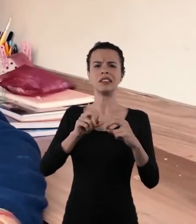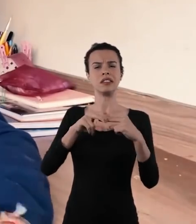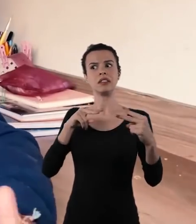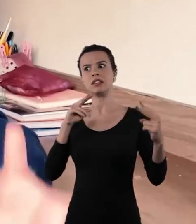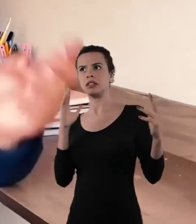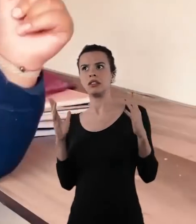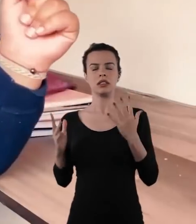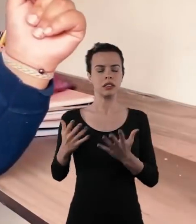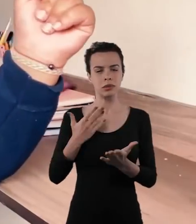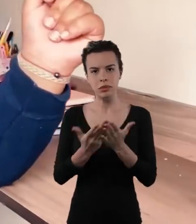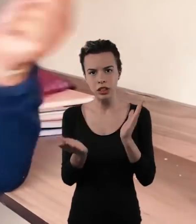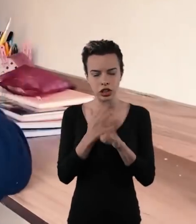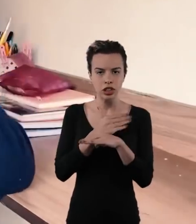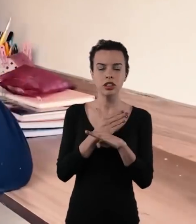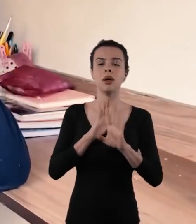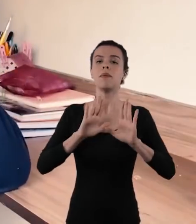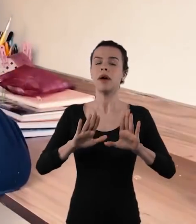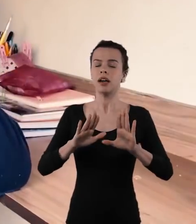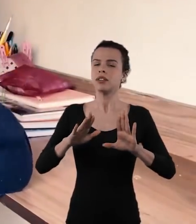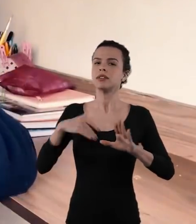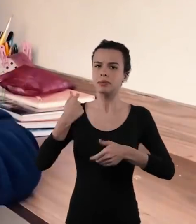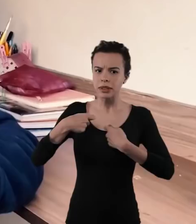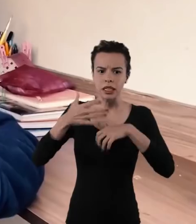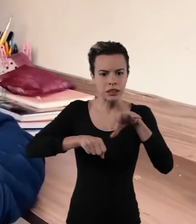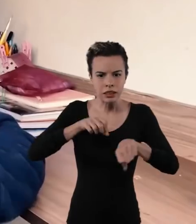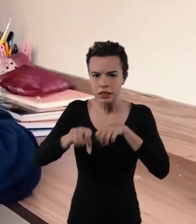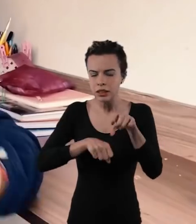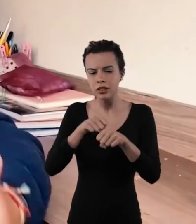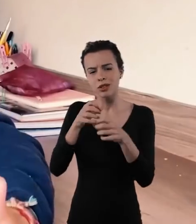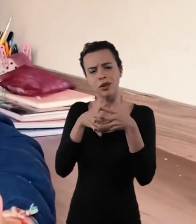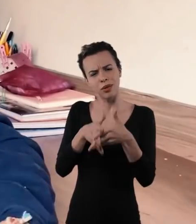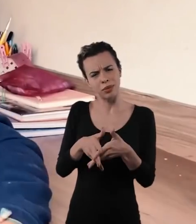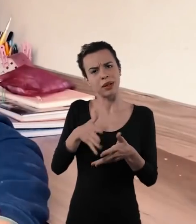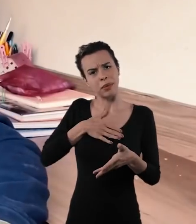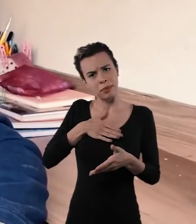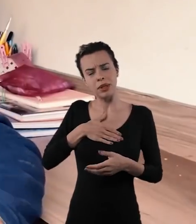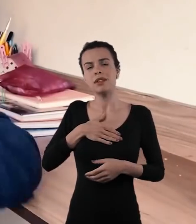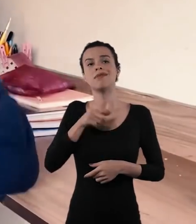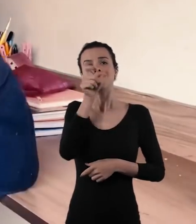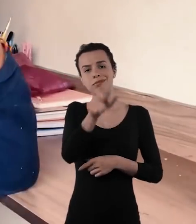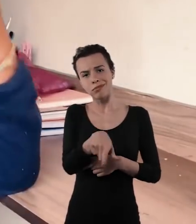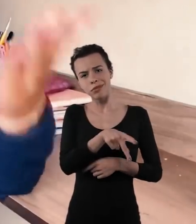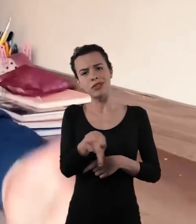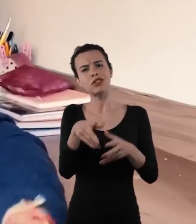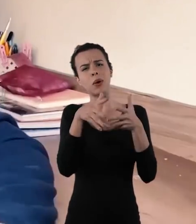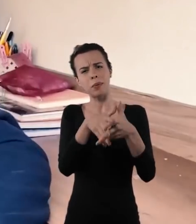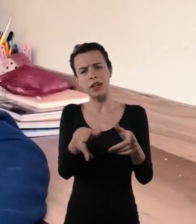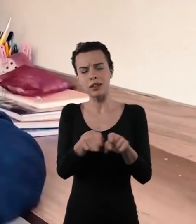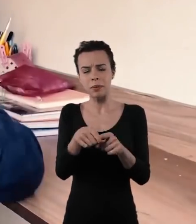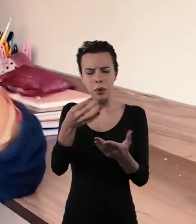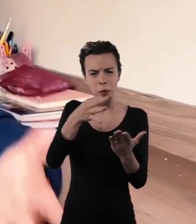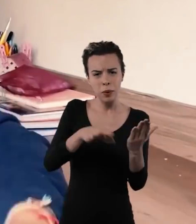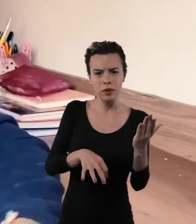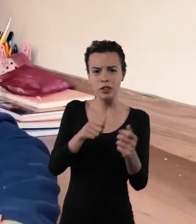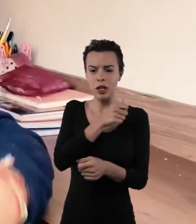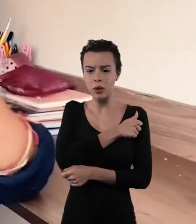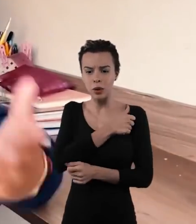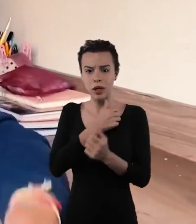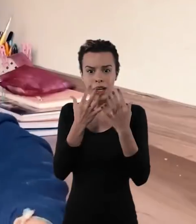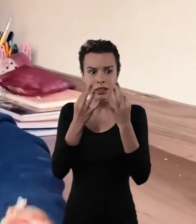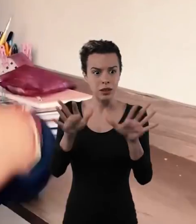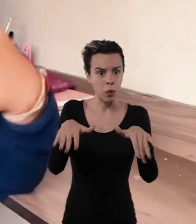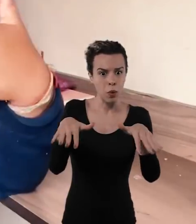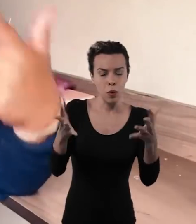agora no meu AD eu estou perdidora, mas tem que correr atrás, né? É complicado também, eu acredito que seja complicado para os professores, né? tenho que corrigir